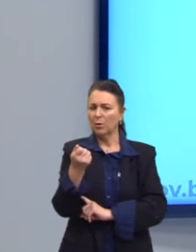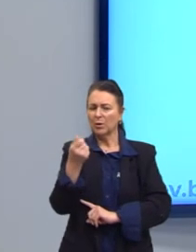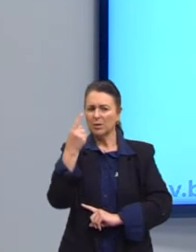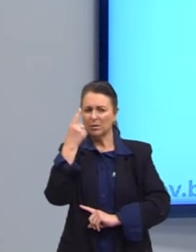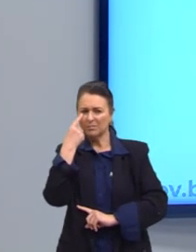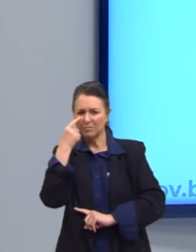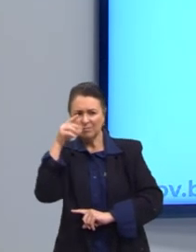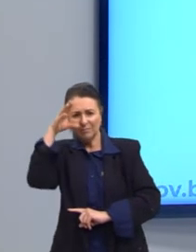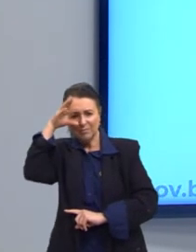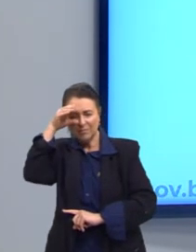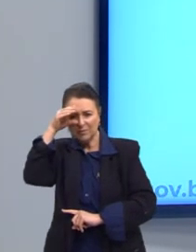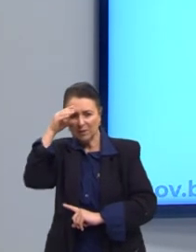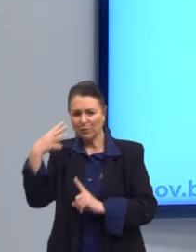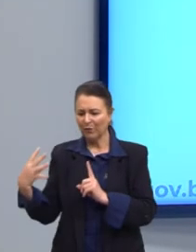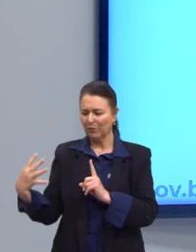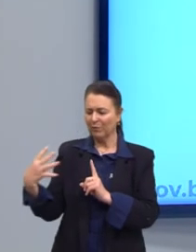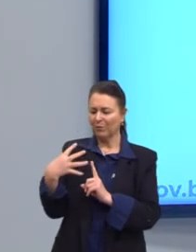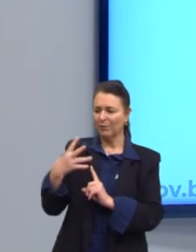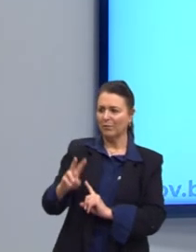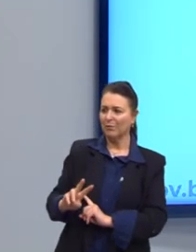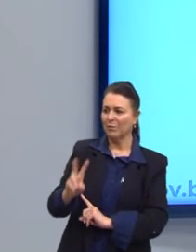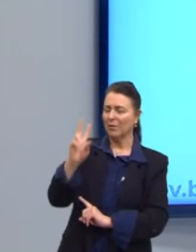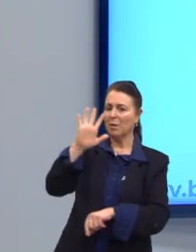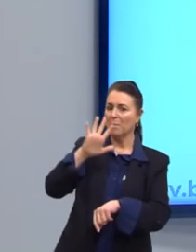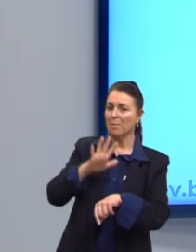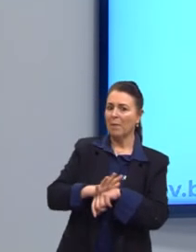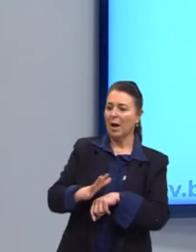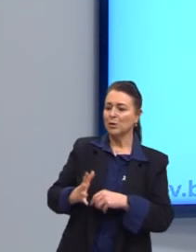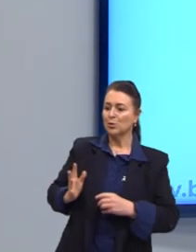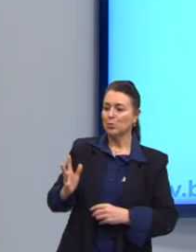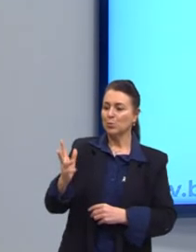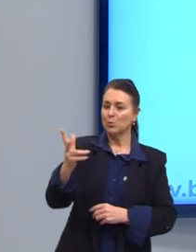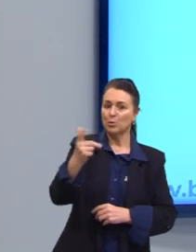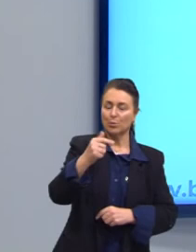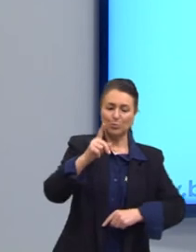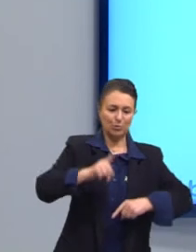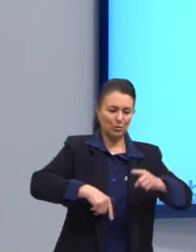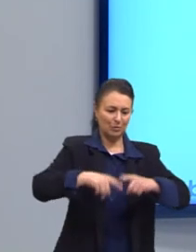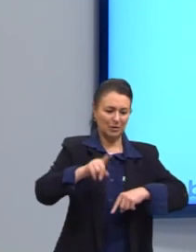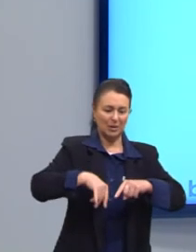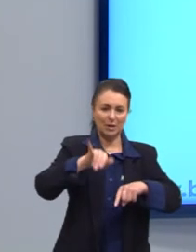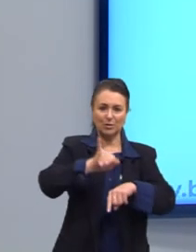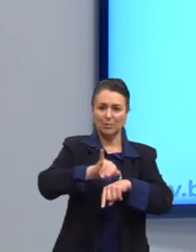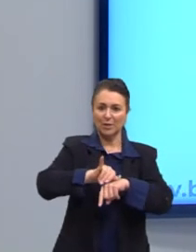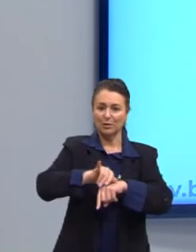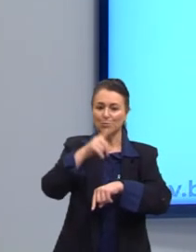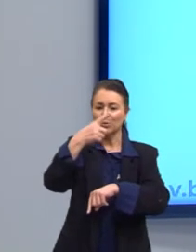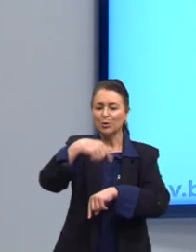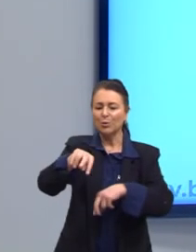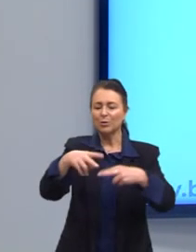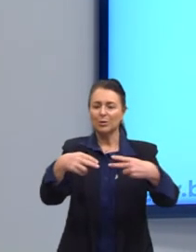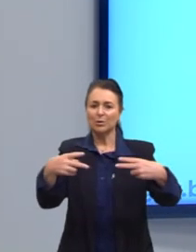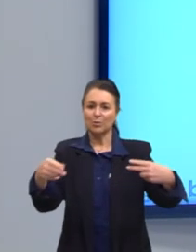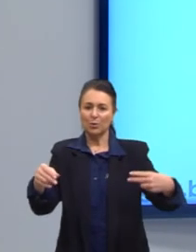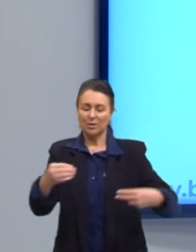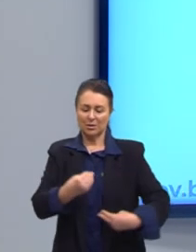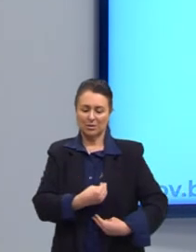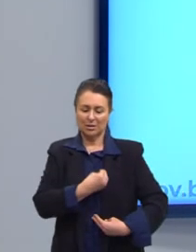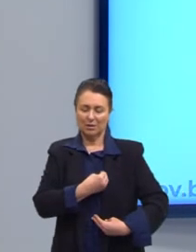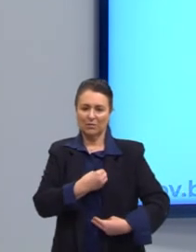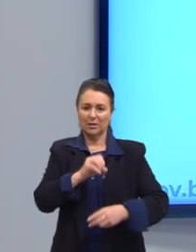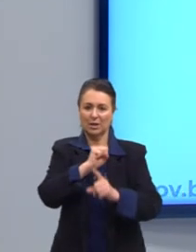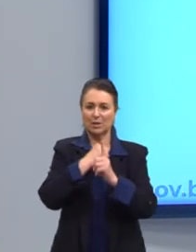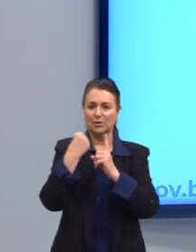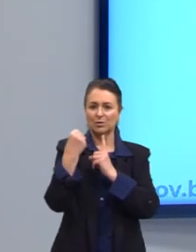tendência em valorizar mais o consumo de mercadorias do que outros aspectos da vida social,